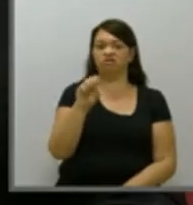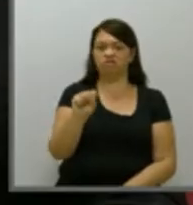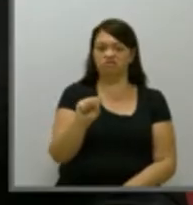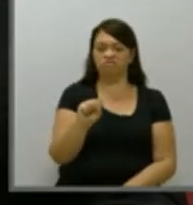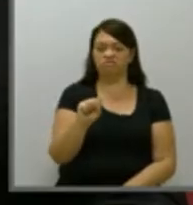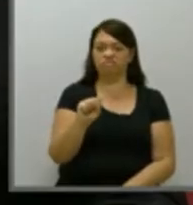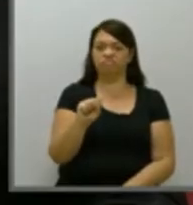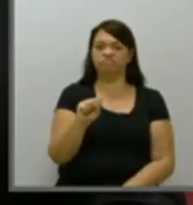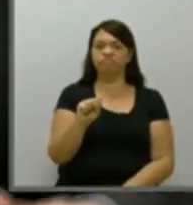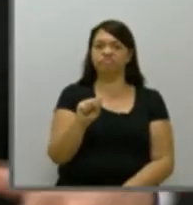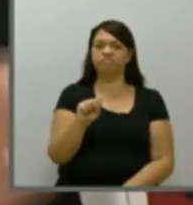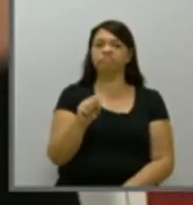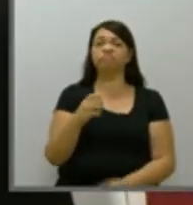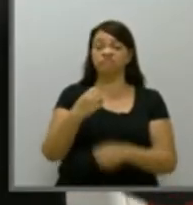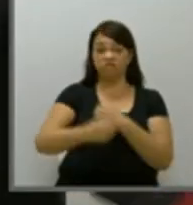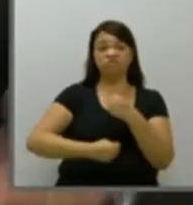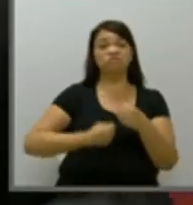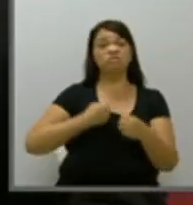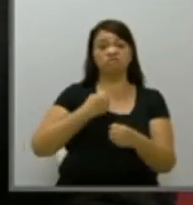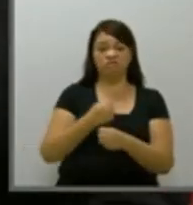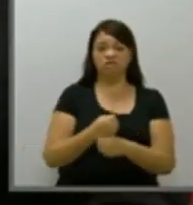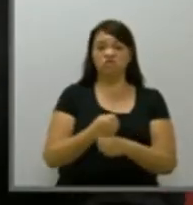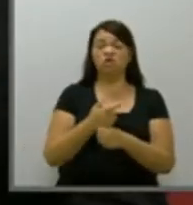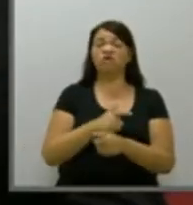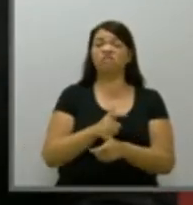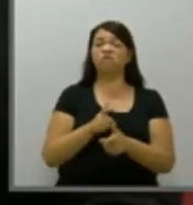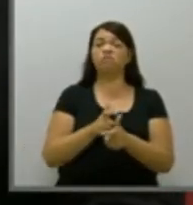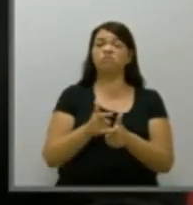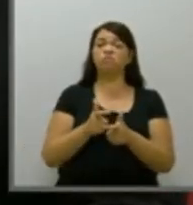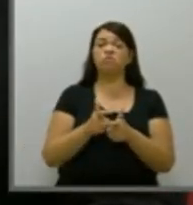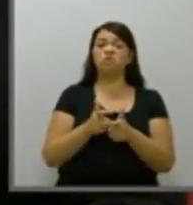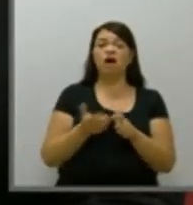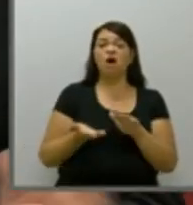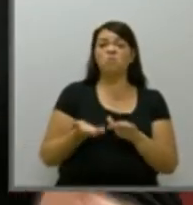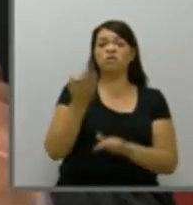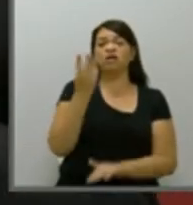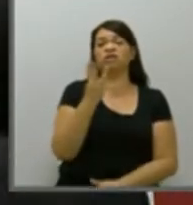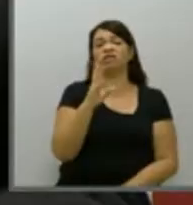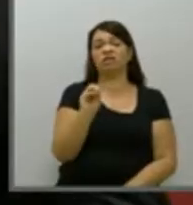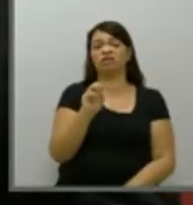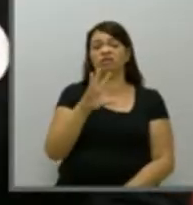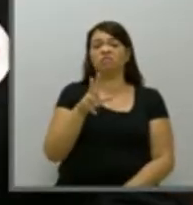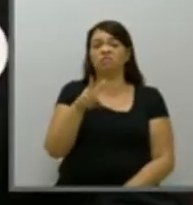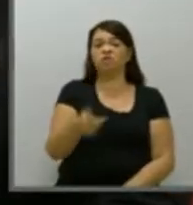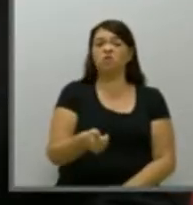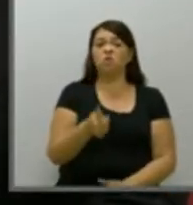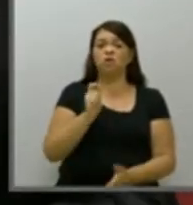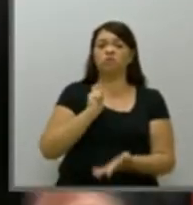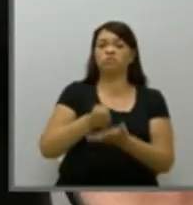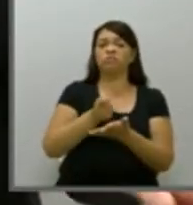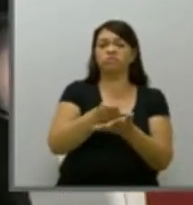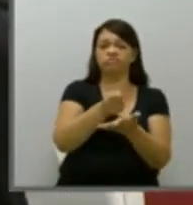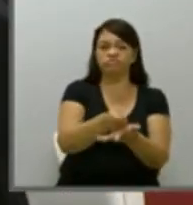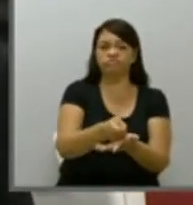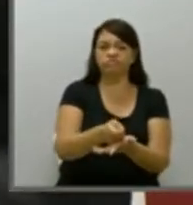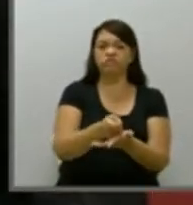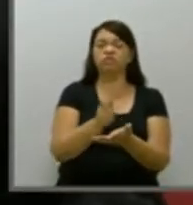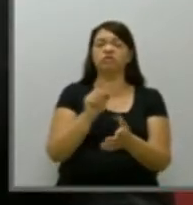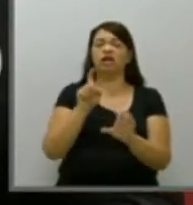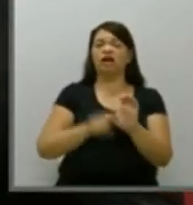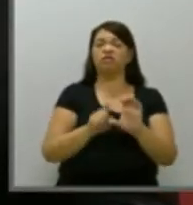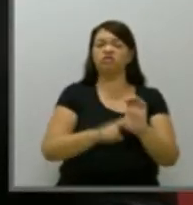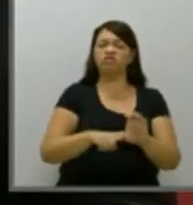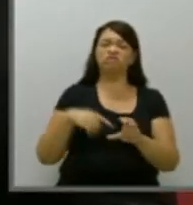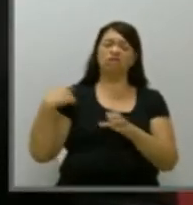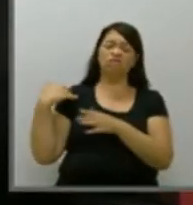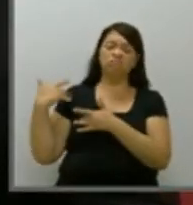vamos aumentar em 30 milhões estas contribuições e o pagamento das dívidas que se arrastavam de